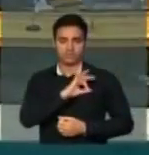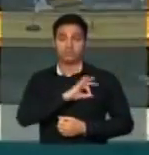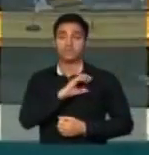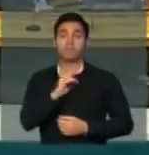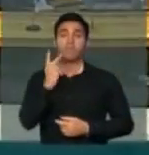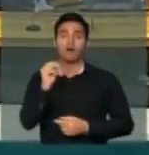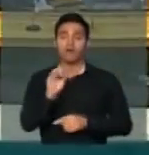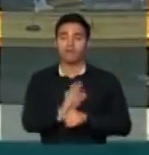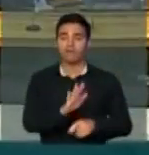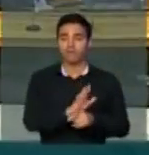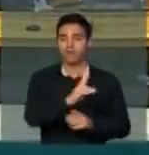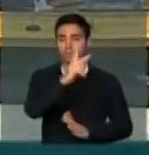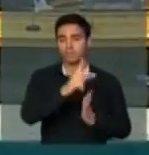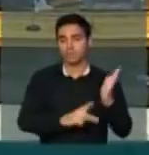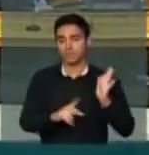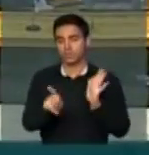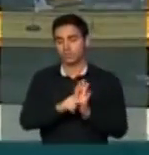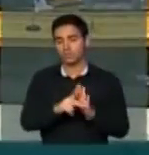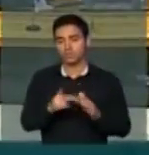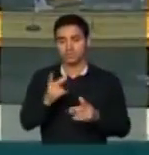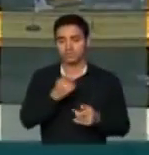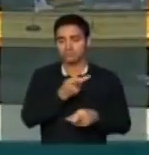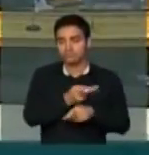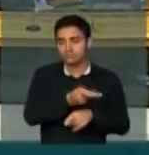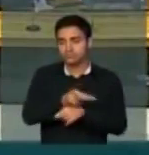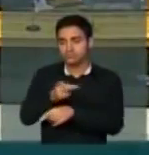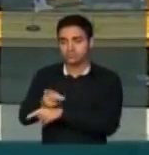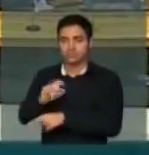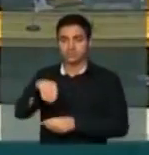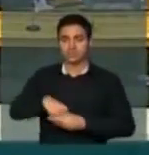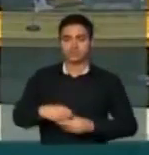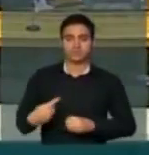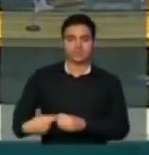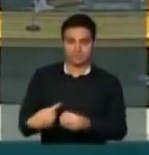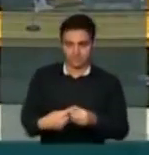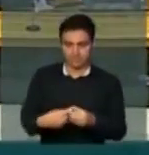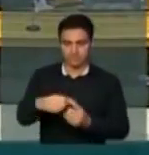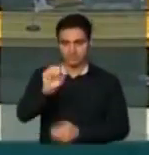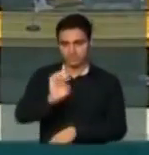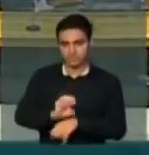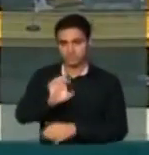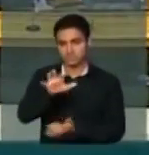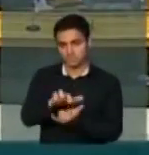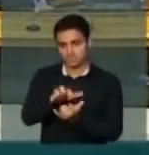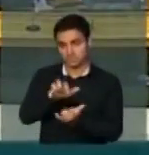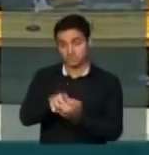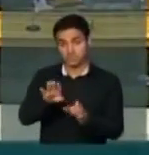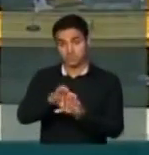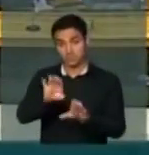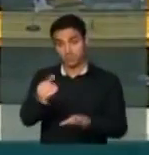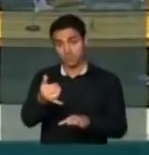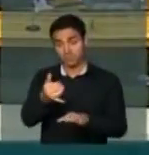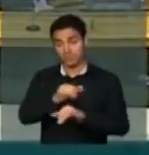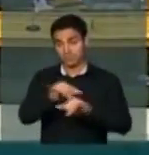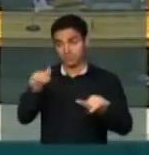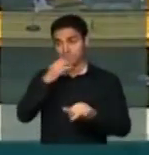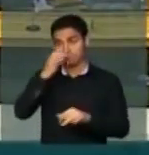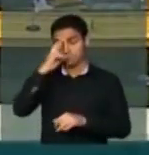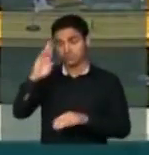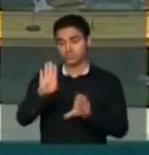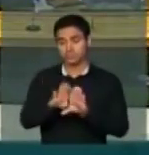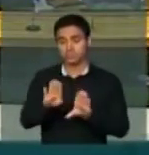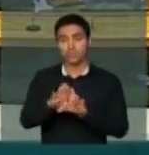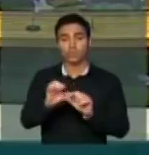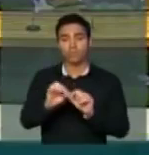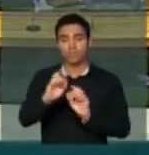Patrulha do bairro, no estado de Pernambuco. E aproveitar, Sr. Presidente, para pedir a V. Exª o encaminhamento também